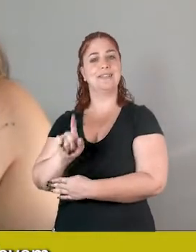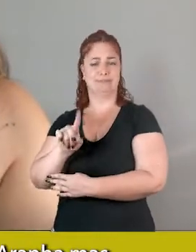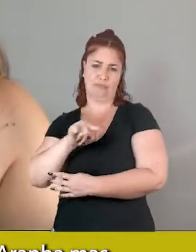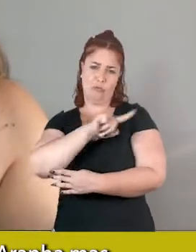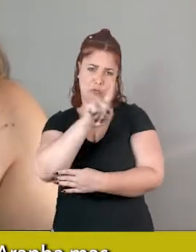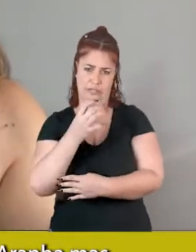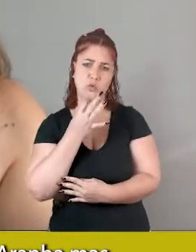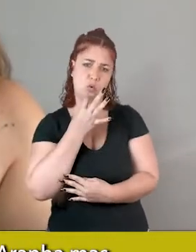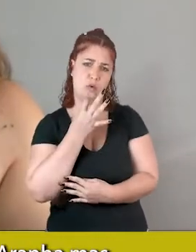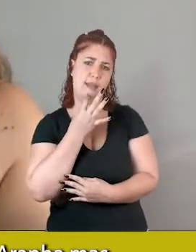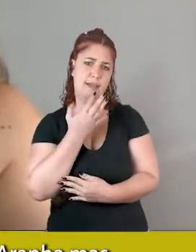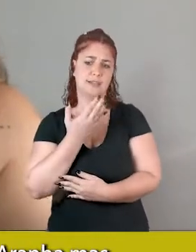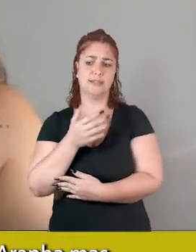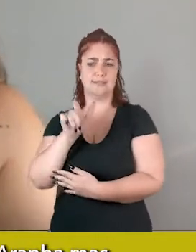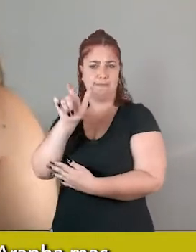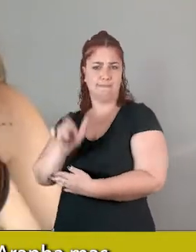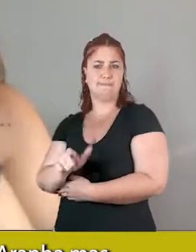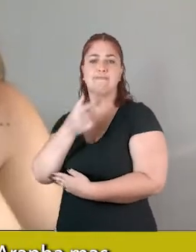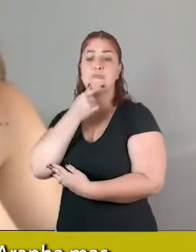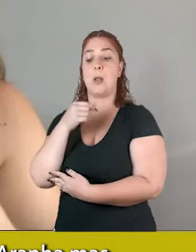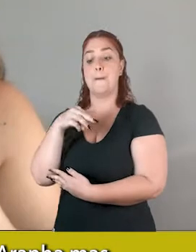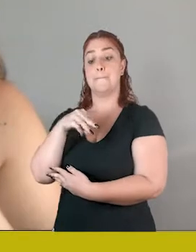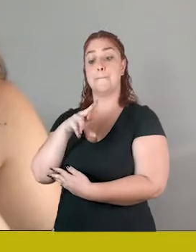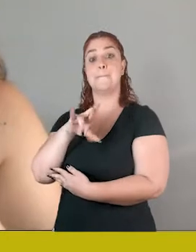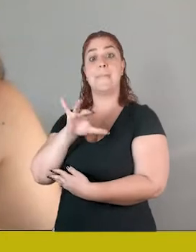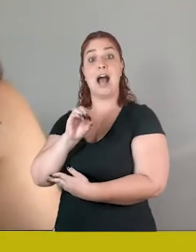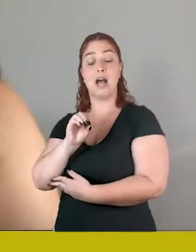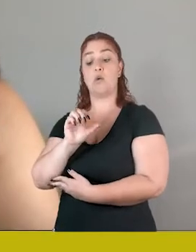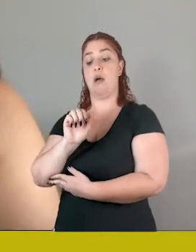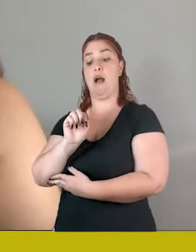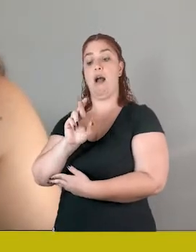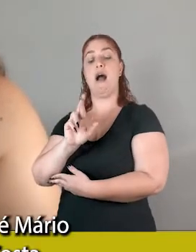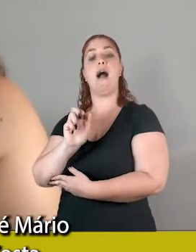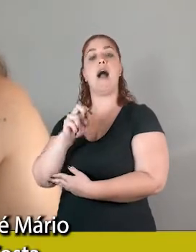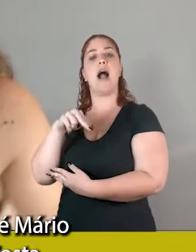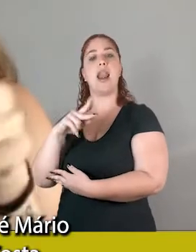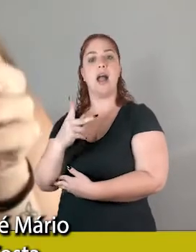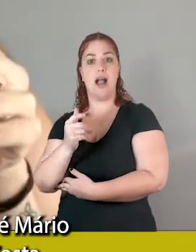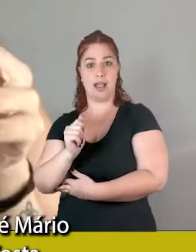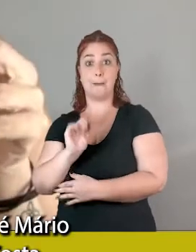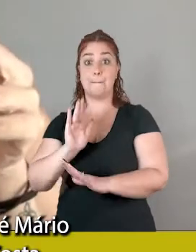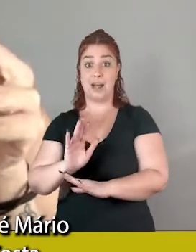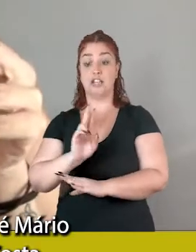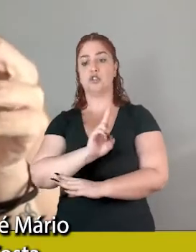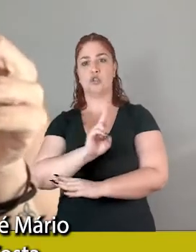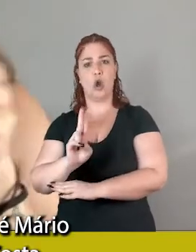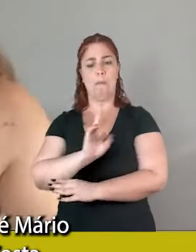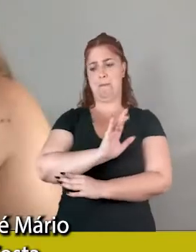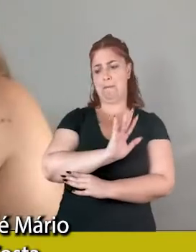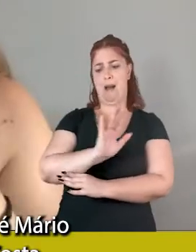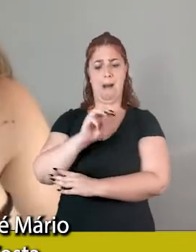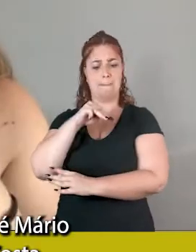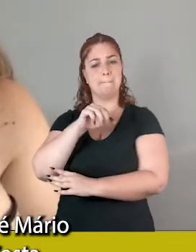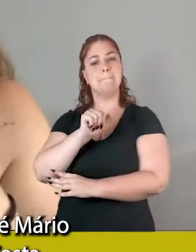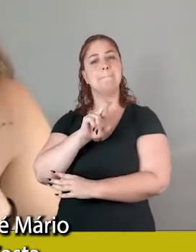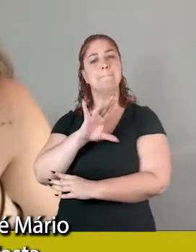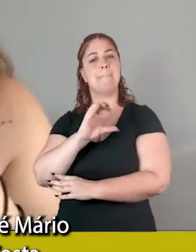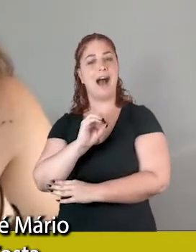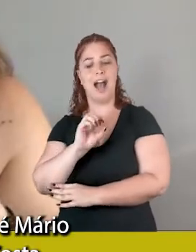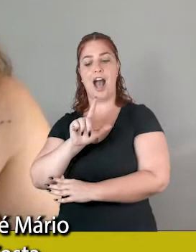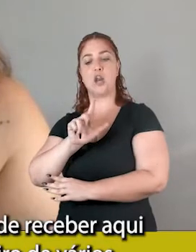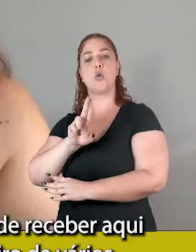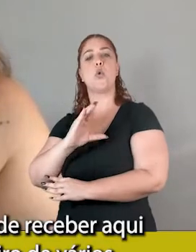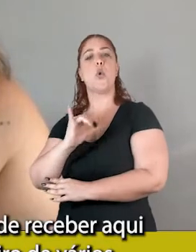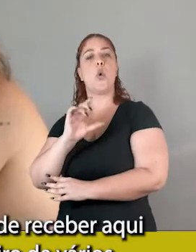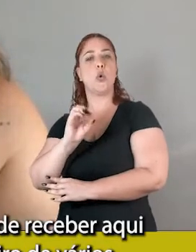vocês devem conhecê-lo como Mário Aranha, mas o nome dele inteiro é Mário Lúcio Duarte da